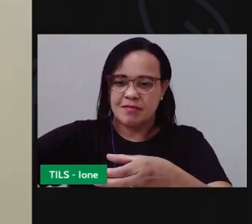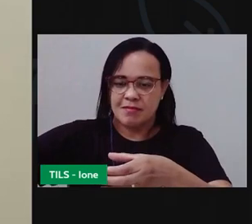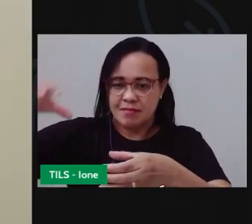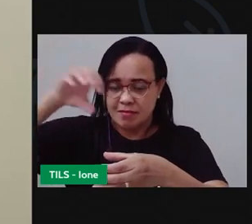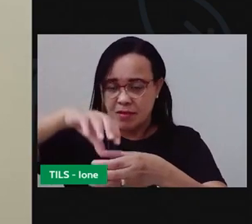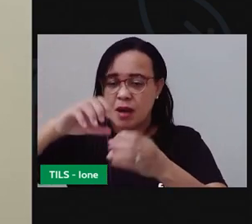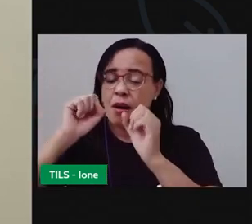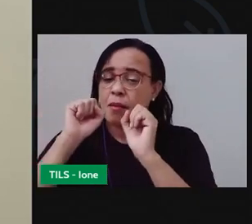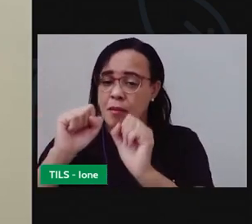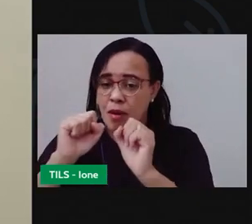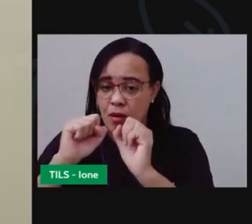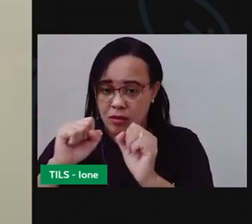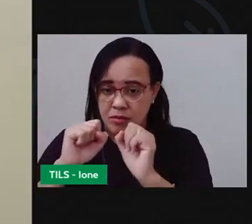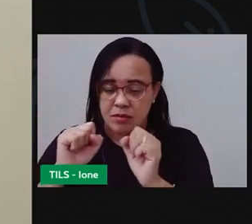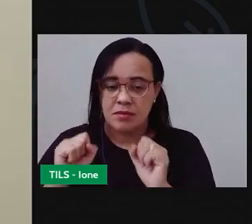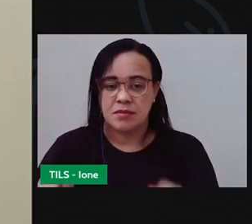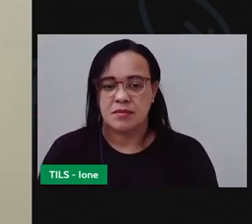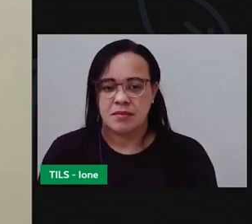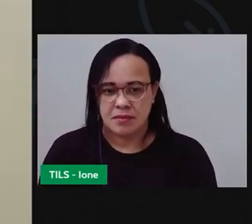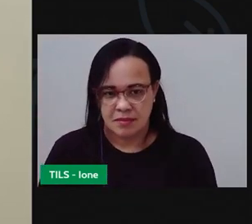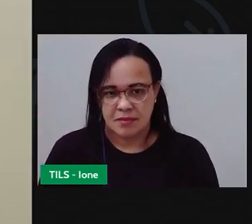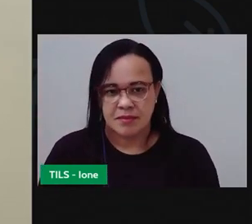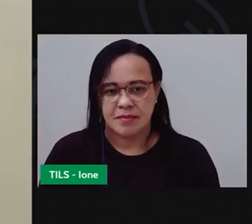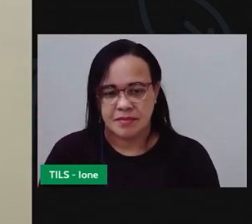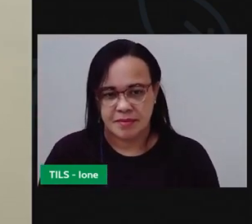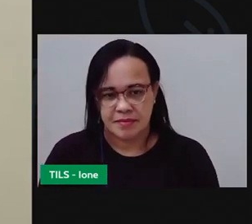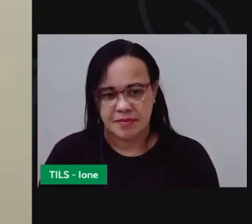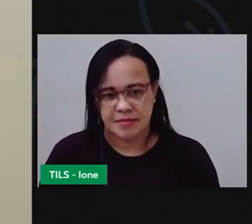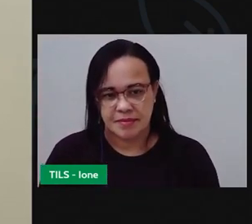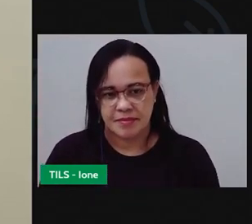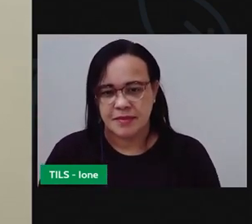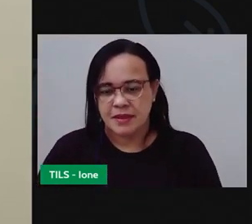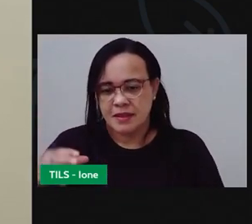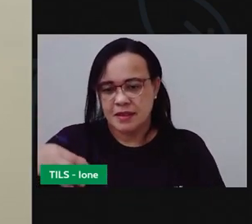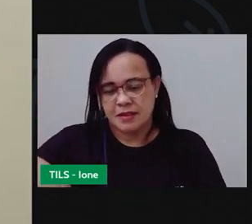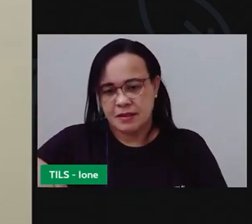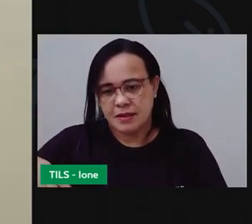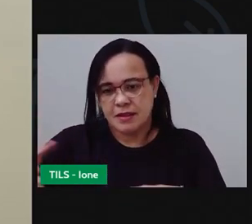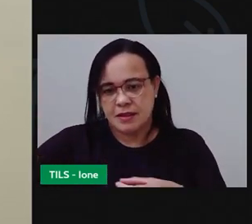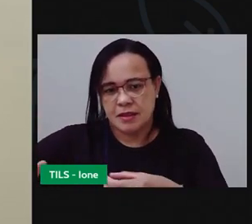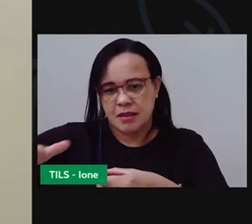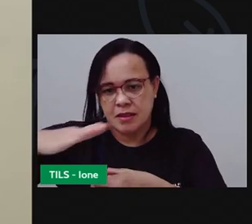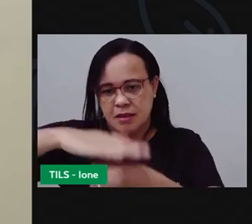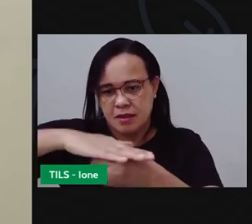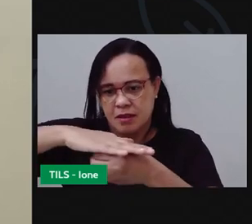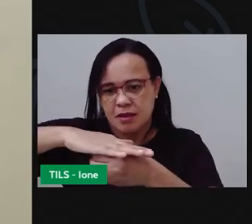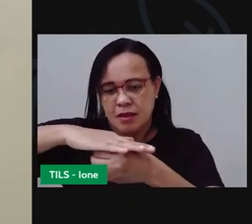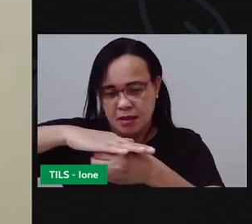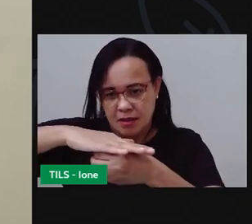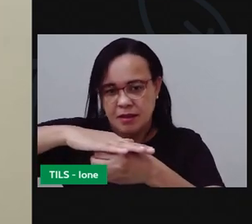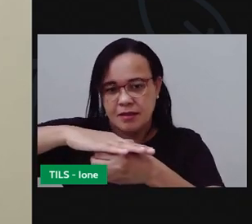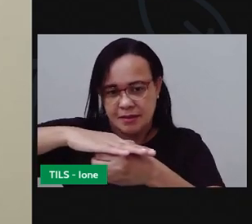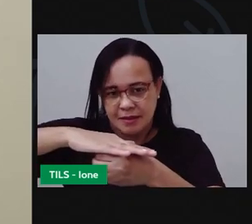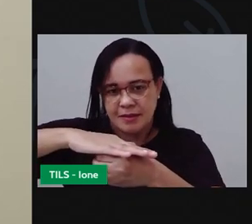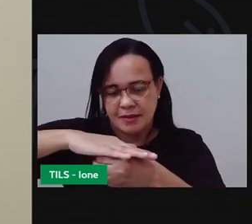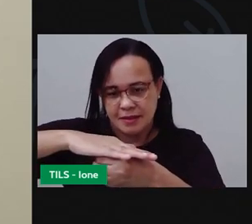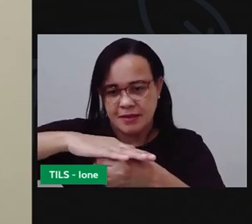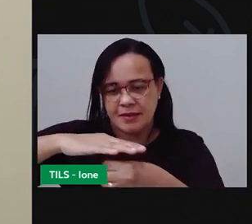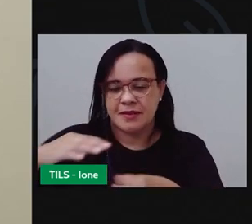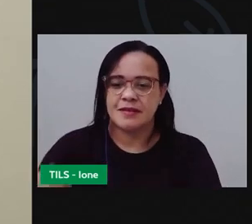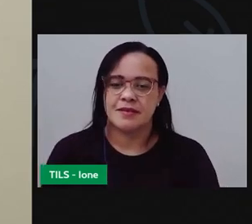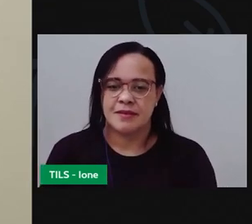aí você vem tampa com aquela outra parte da garrafa que a gente